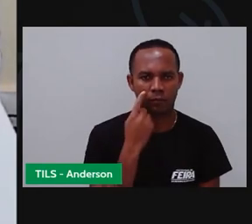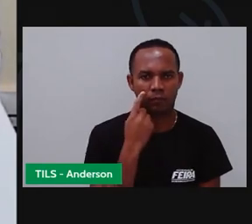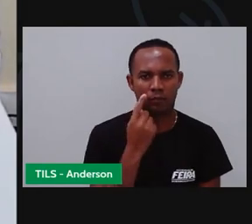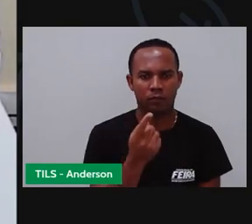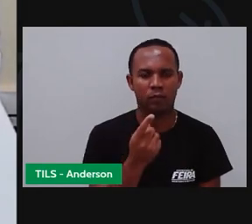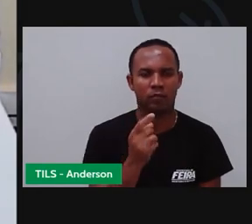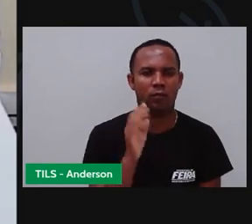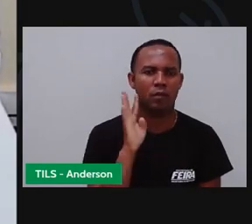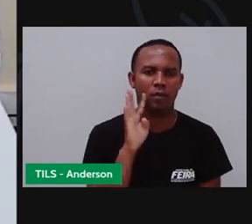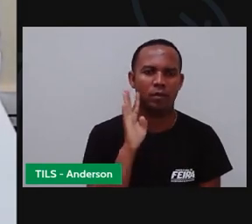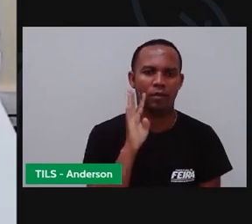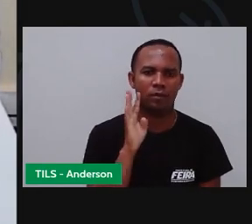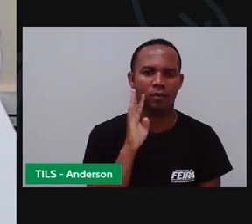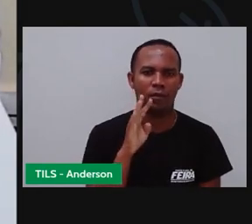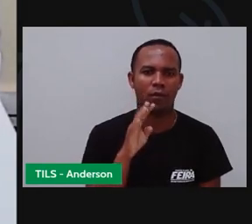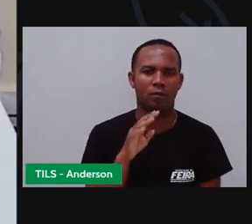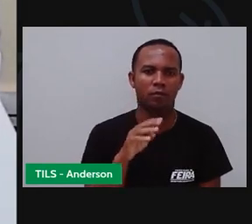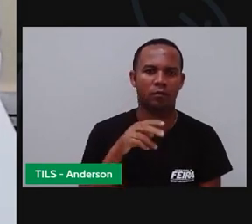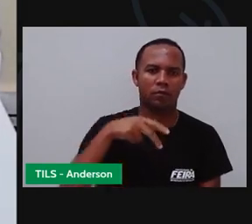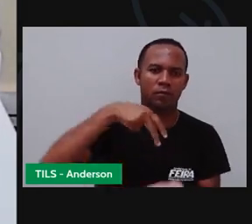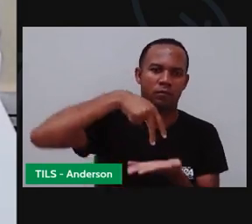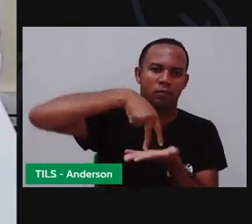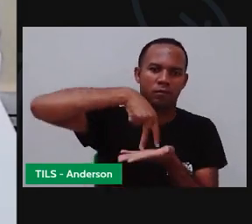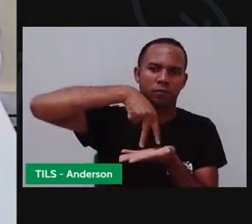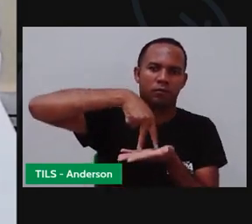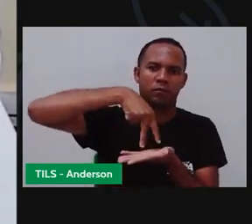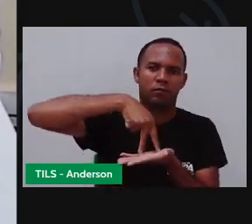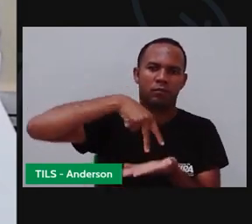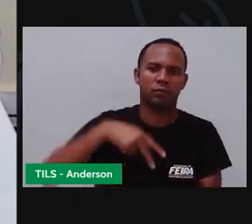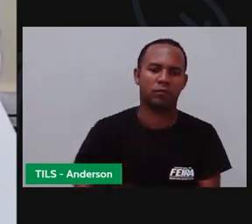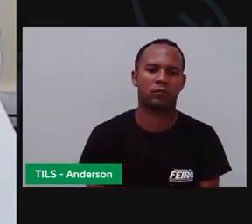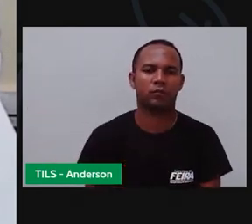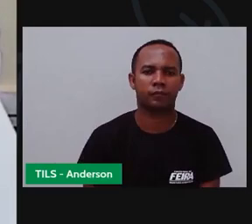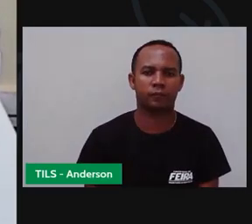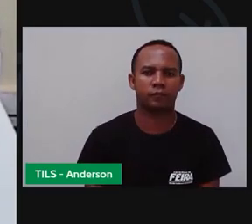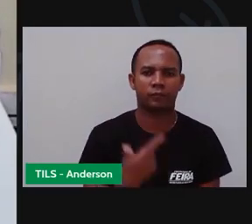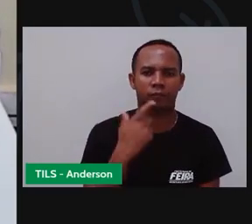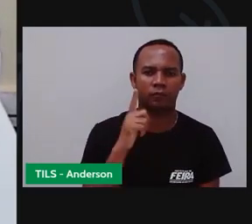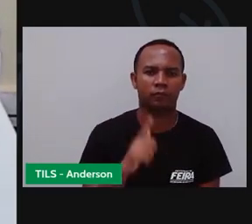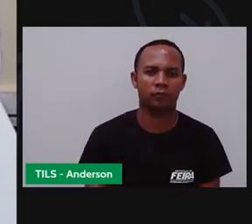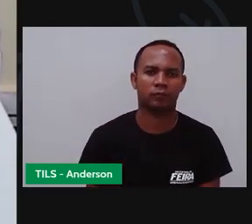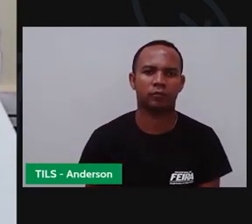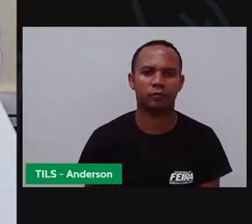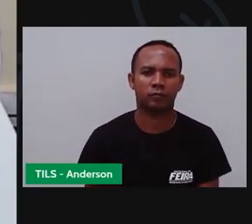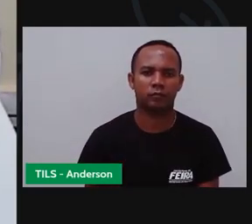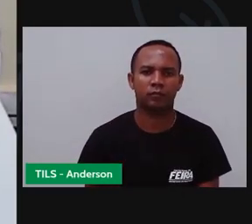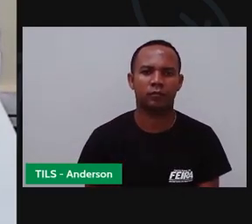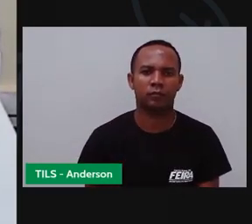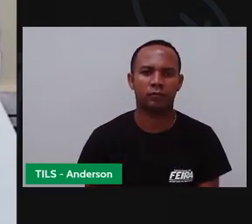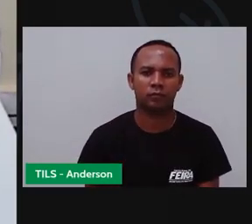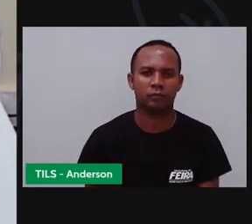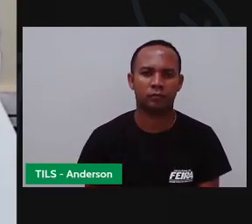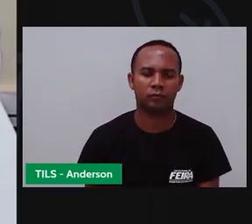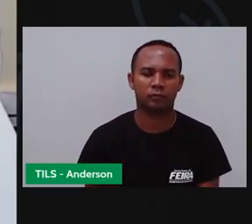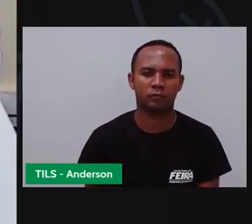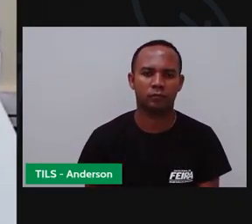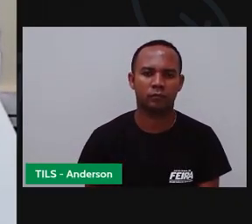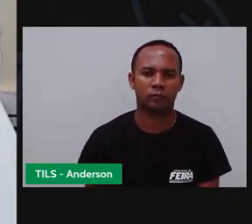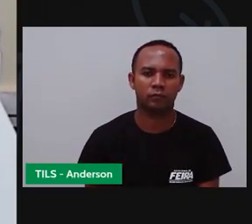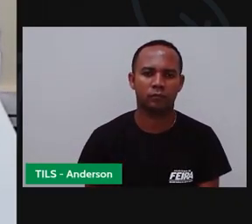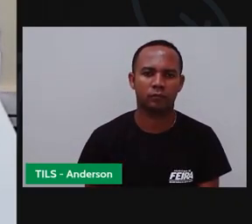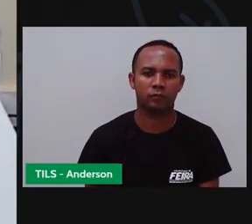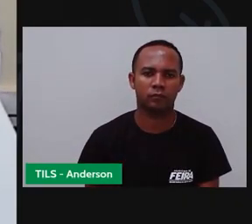Ficou em pé Vamos lá? No outro agora, de novo, ó Eu vou chegar aqui Vou